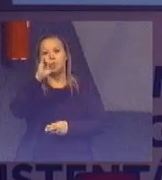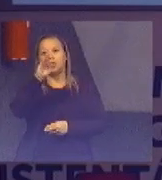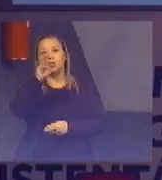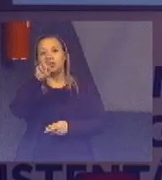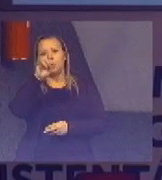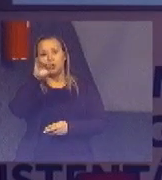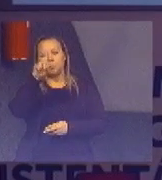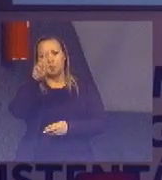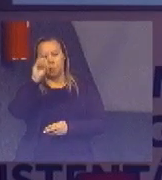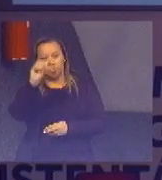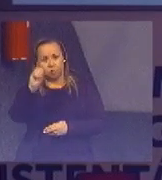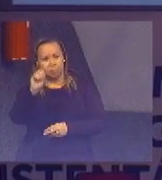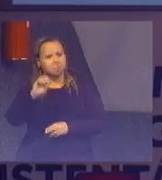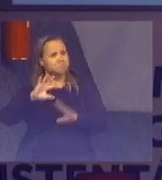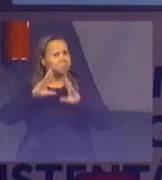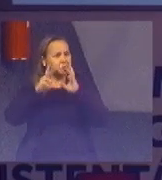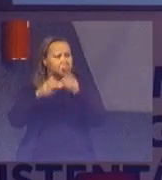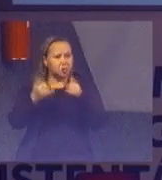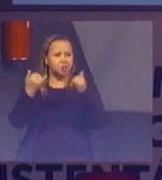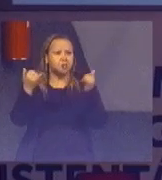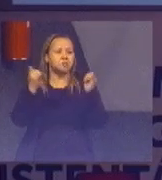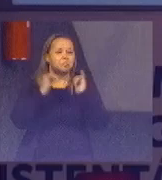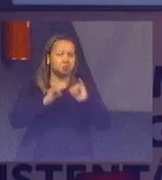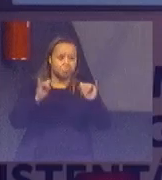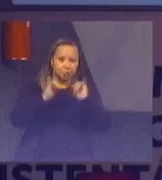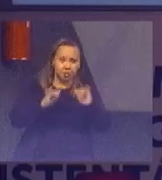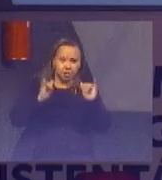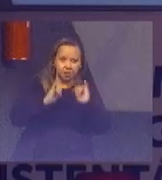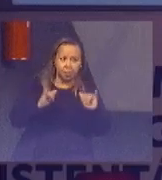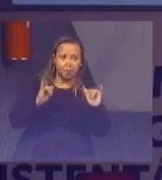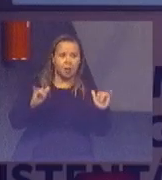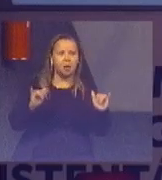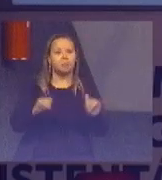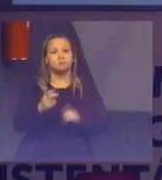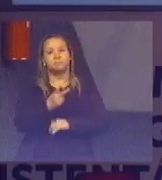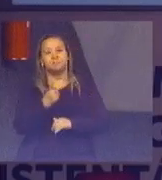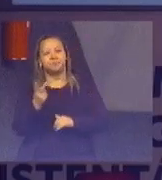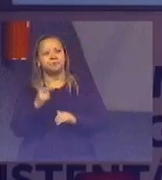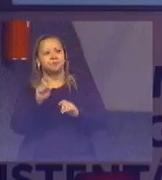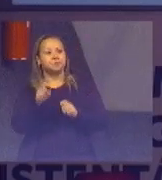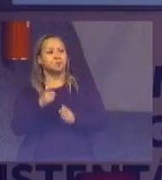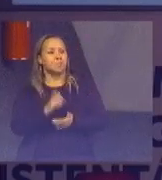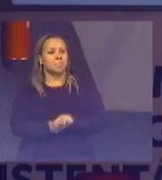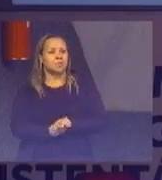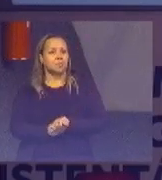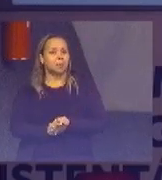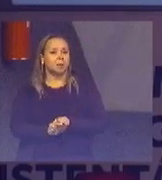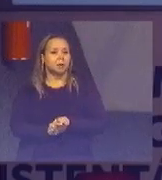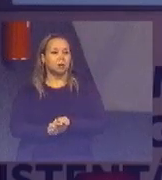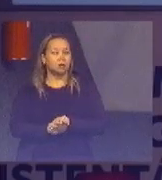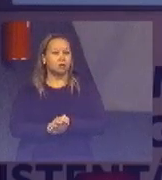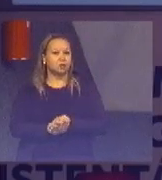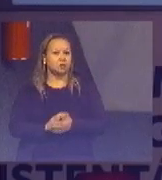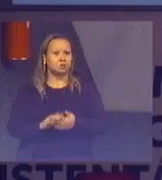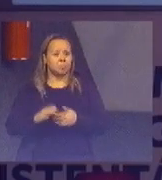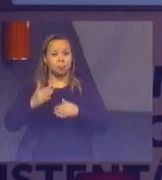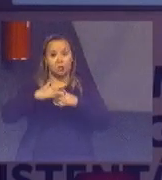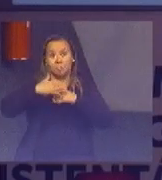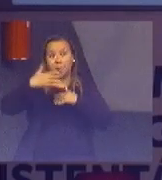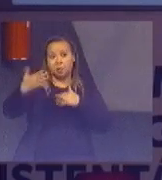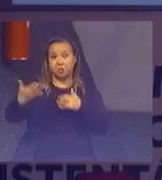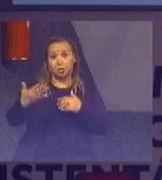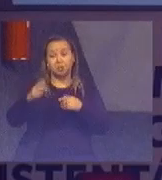Todos os demais informaram zero nesses dois campos, e, em sua maioria, são ou